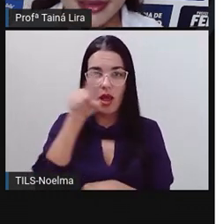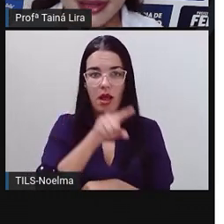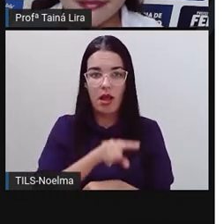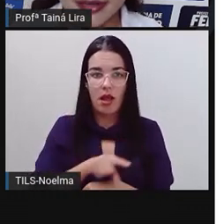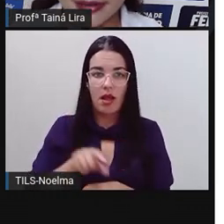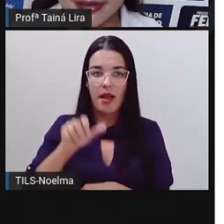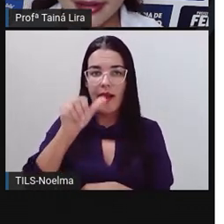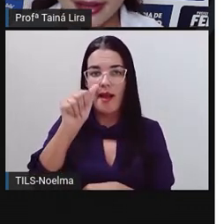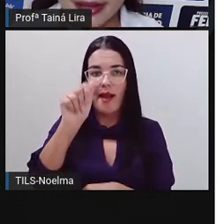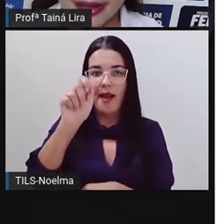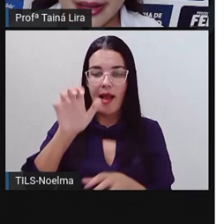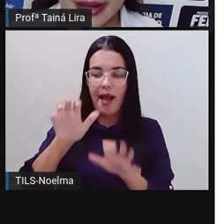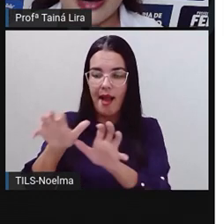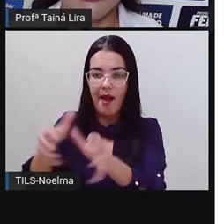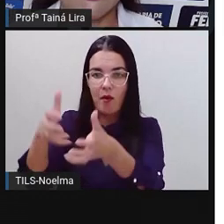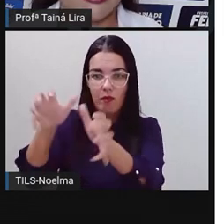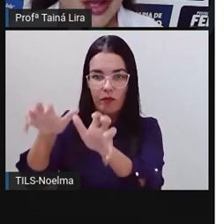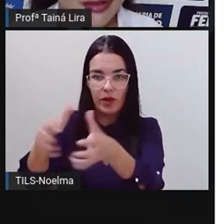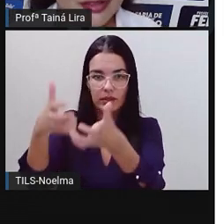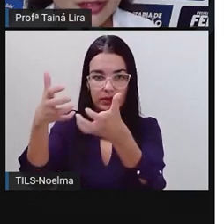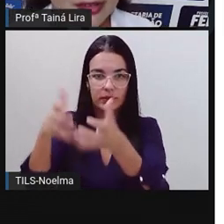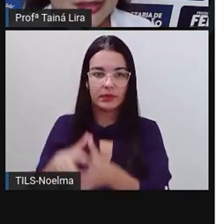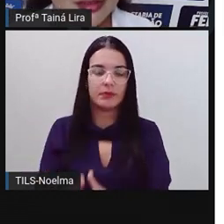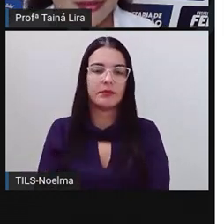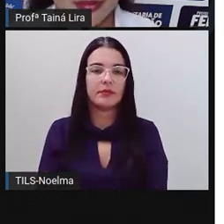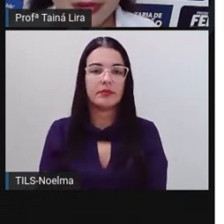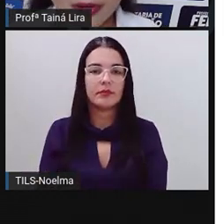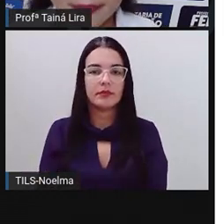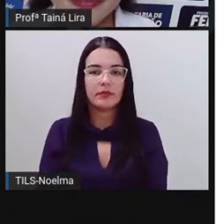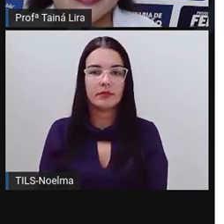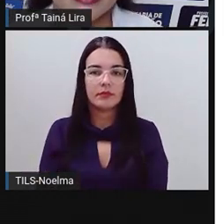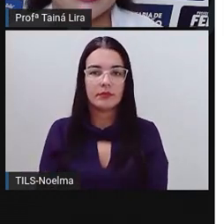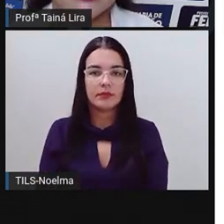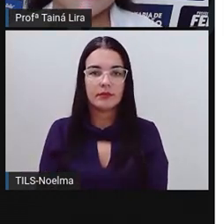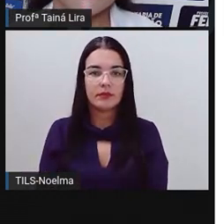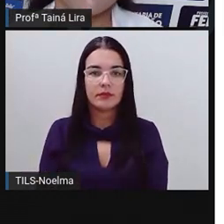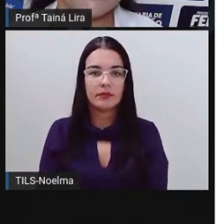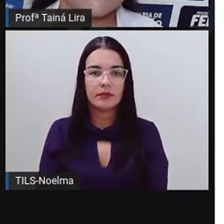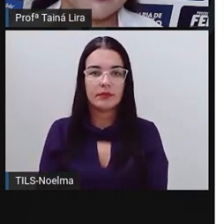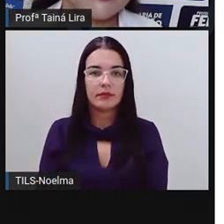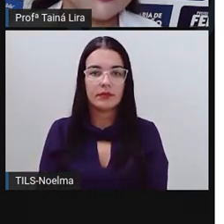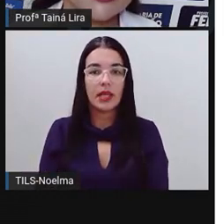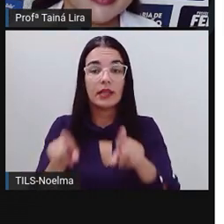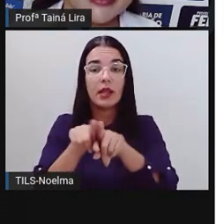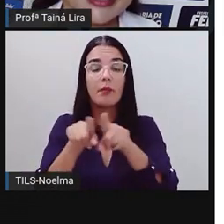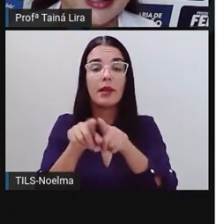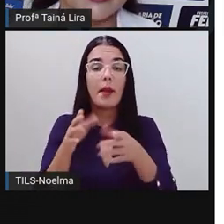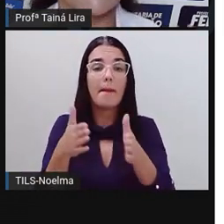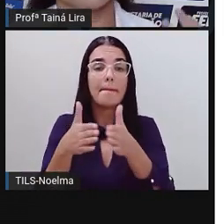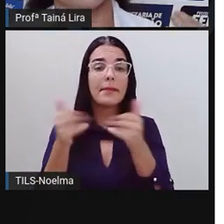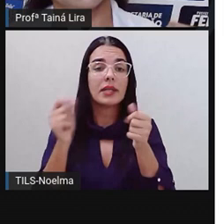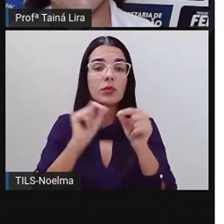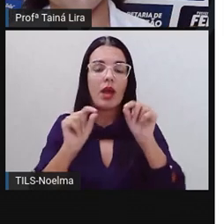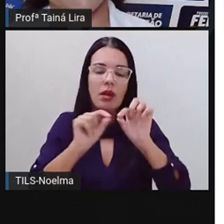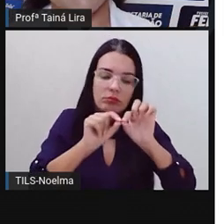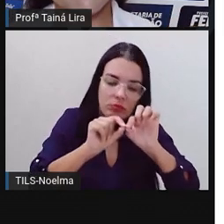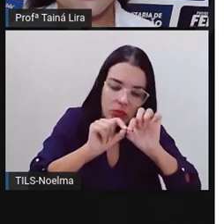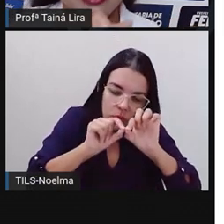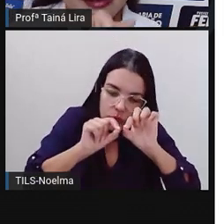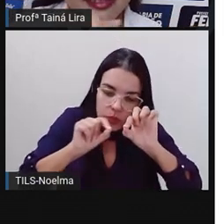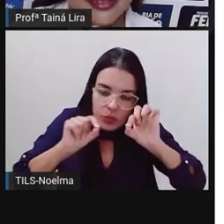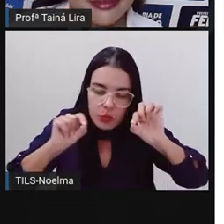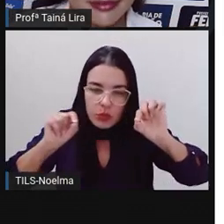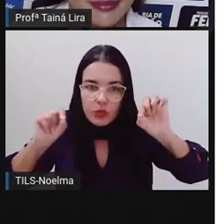ali a palavra alface, tá bom? E ele pede para sublinhar, que é sublinhar, para